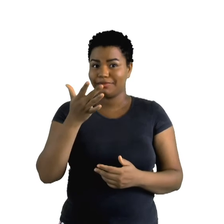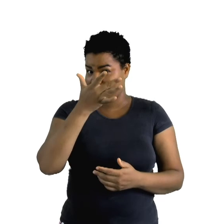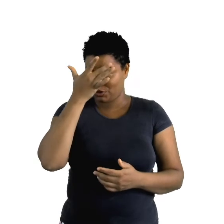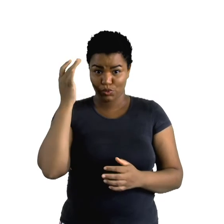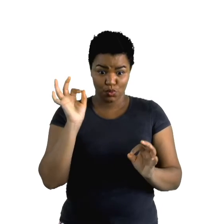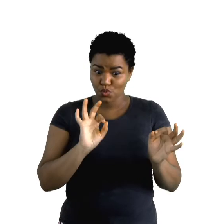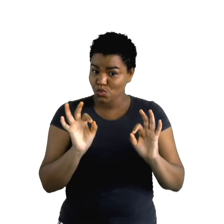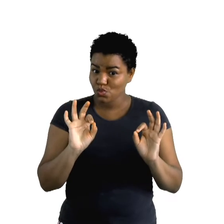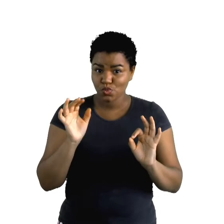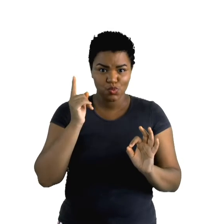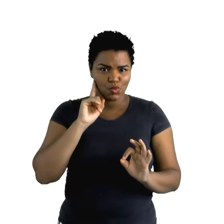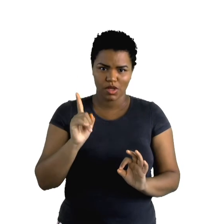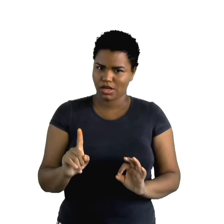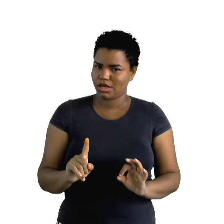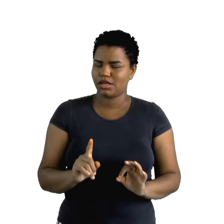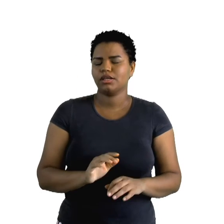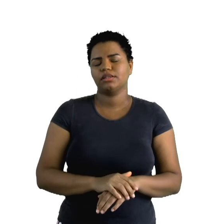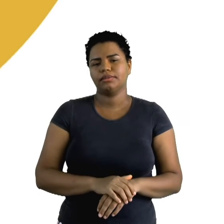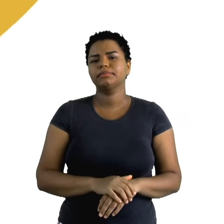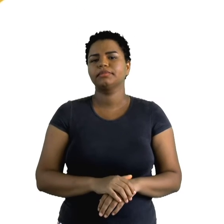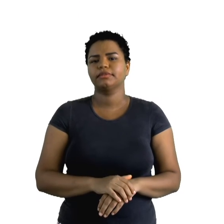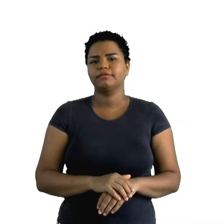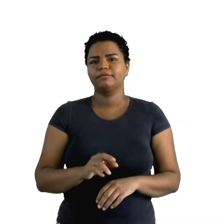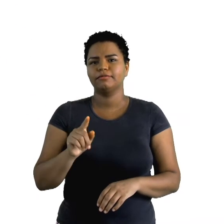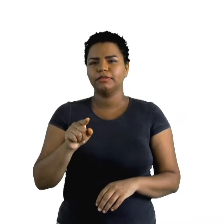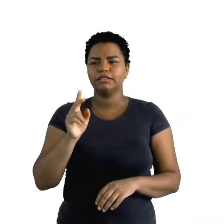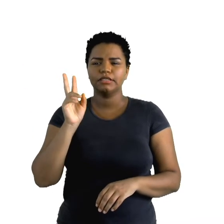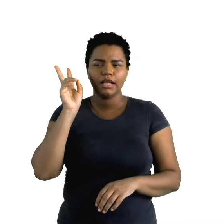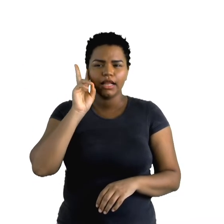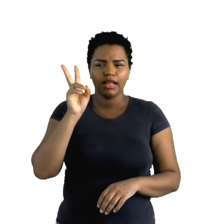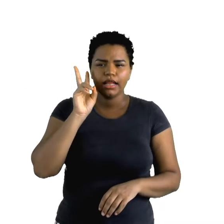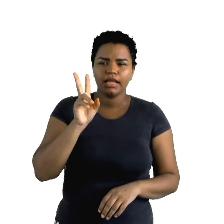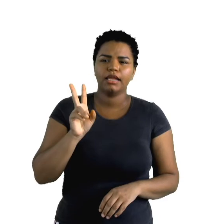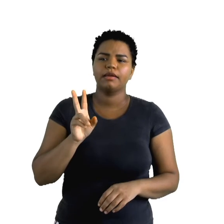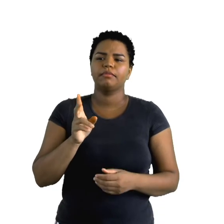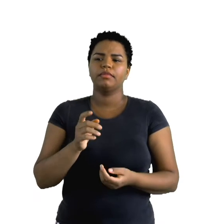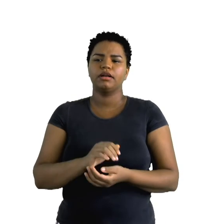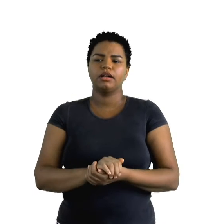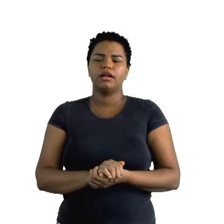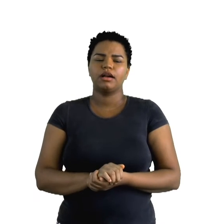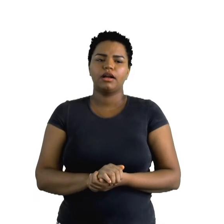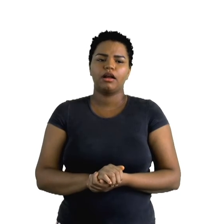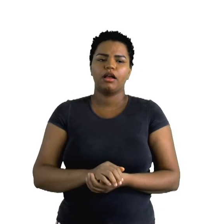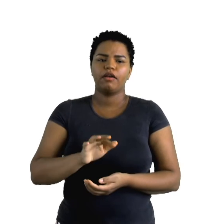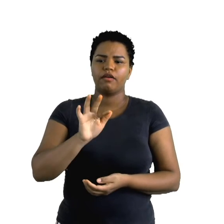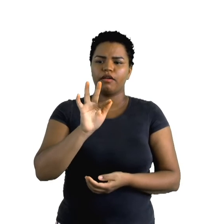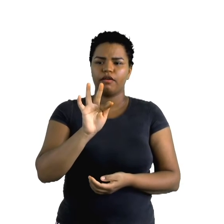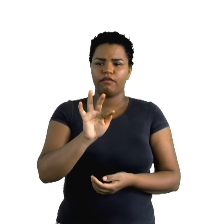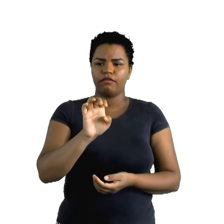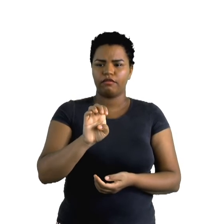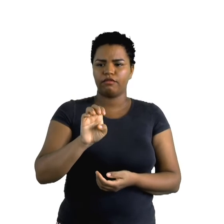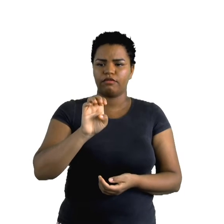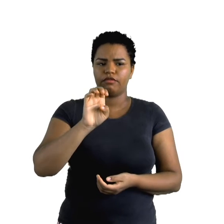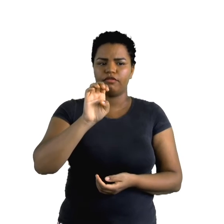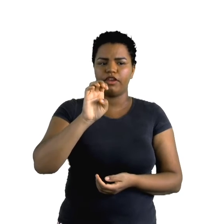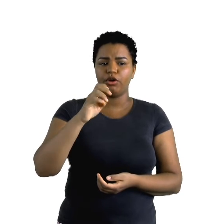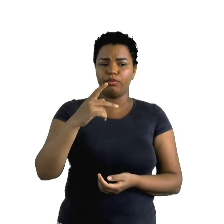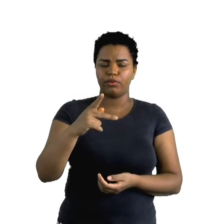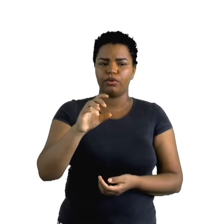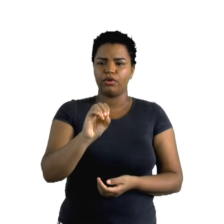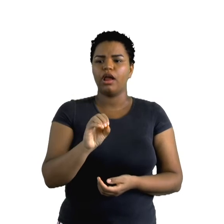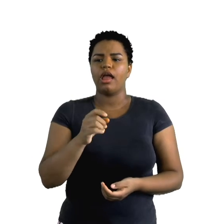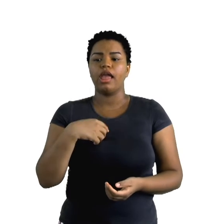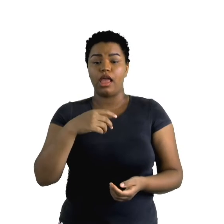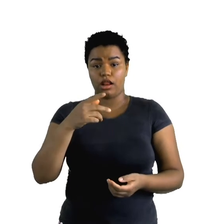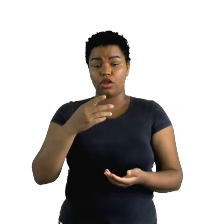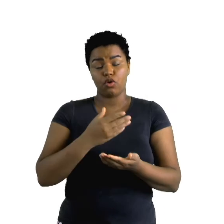colocar agora isso aqui. Vocês se lembram do Feupo? Ele começou lá a contar a autobiografia dele. Na autobiografia, ele começou